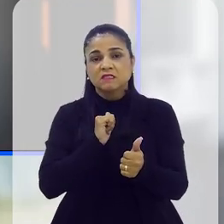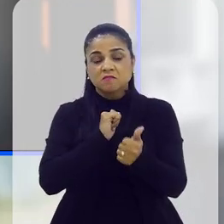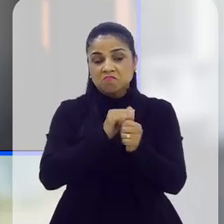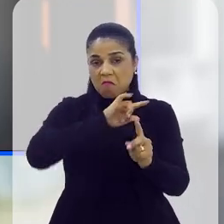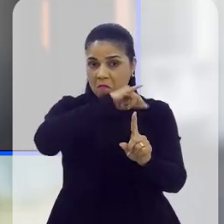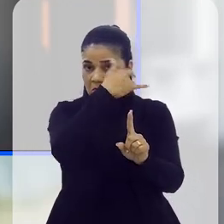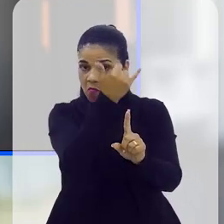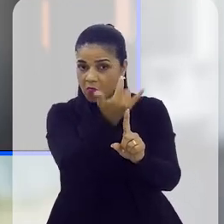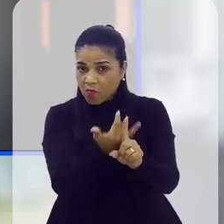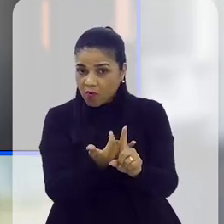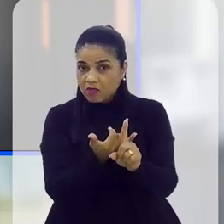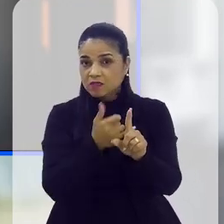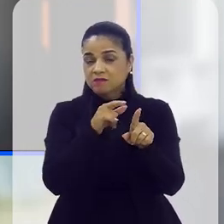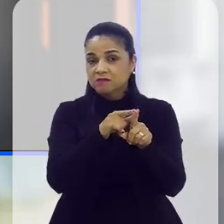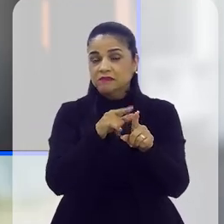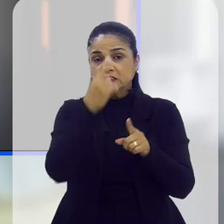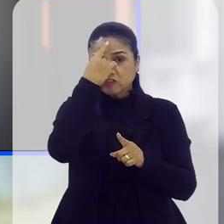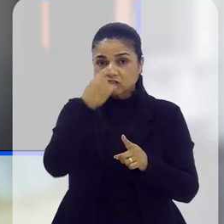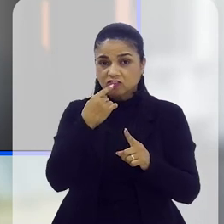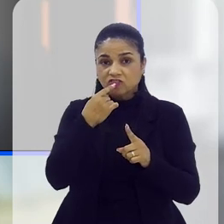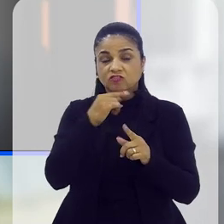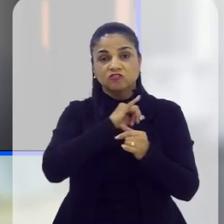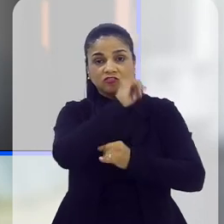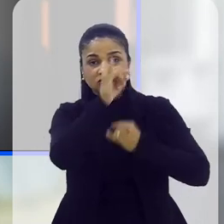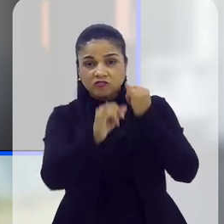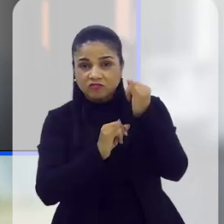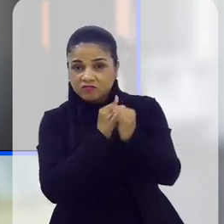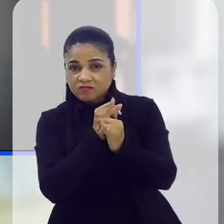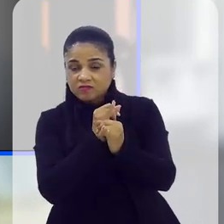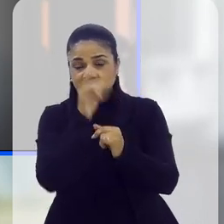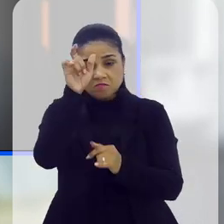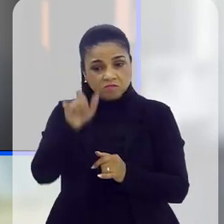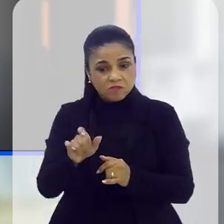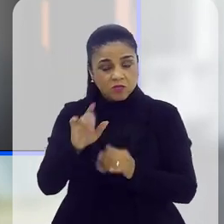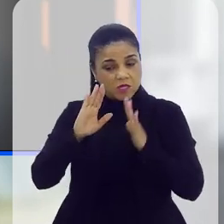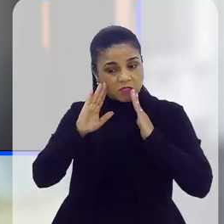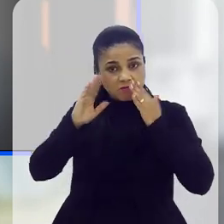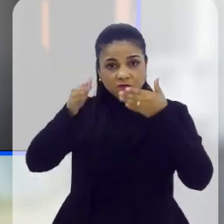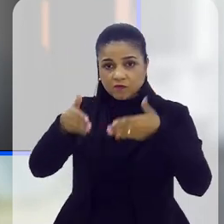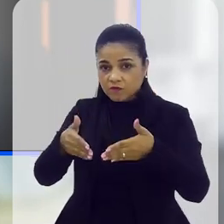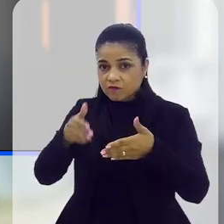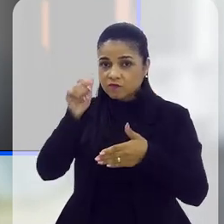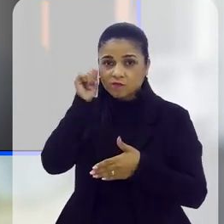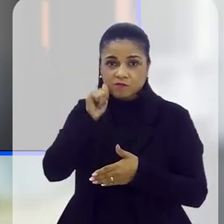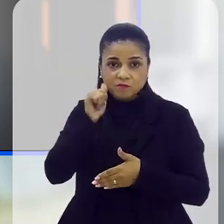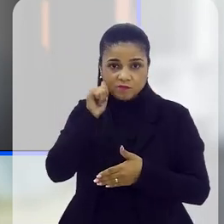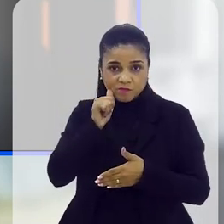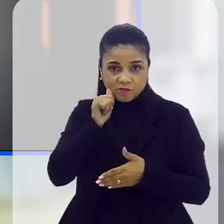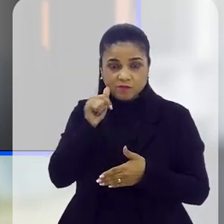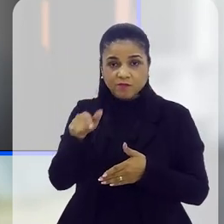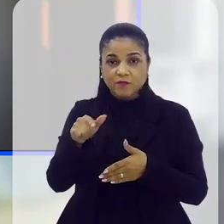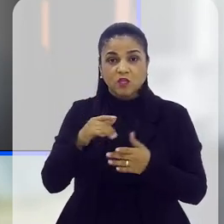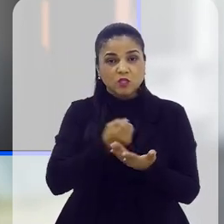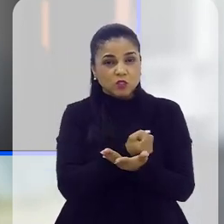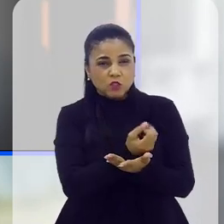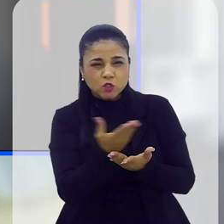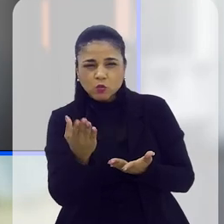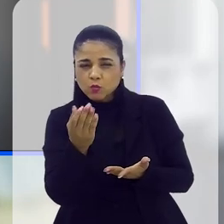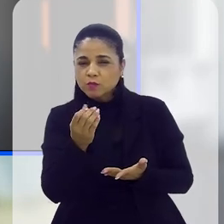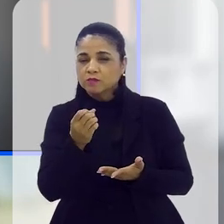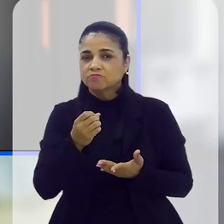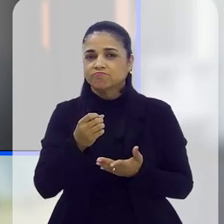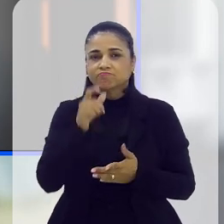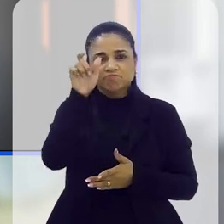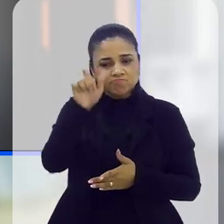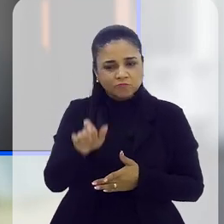digital são alguns dos crimes direcionados especificamente às mulheres. O fato é que o número de casos